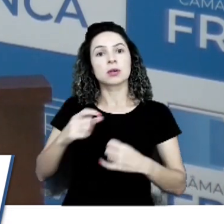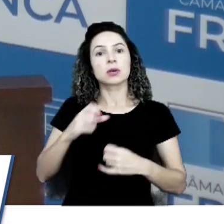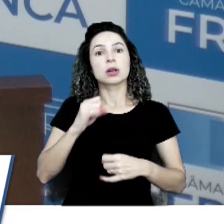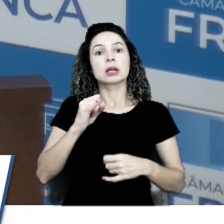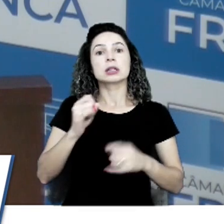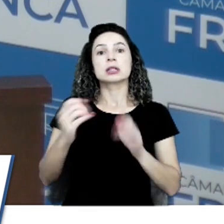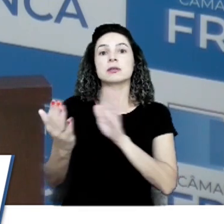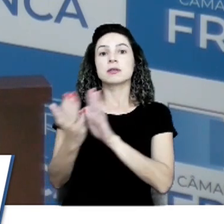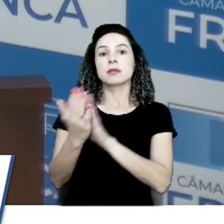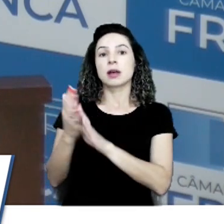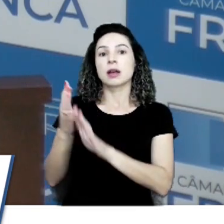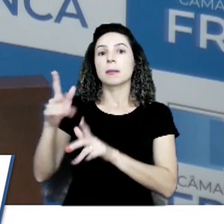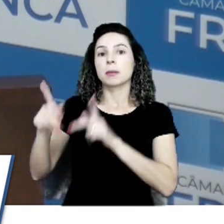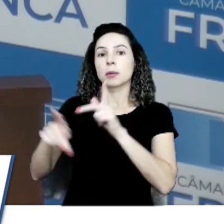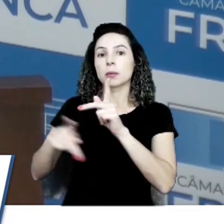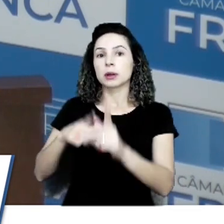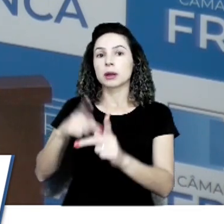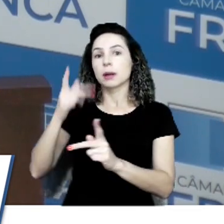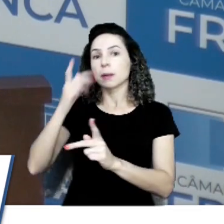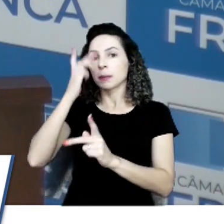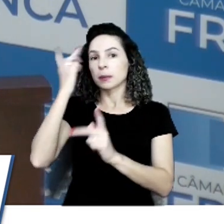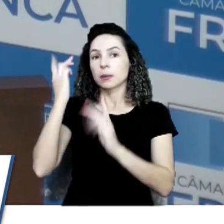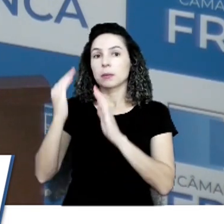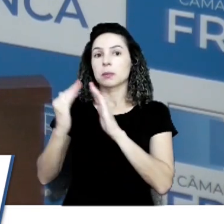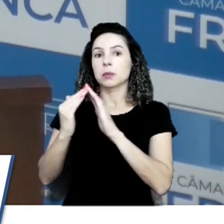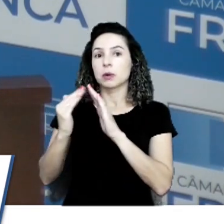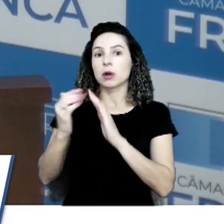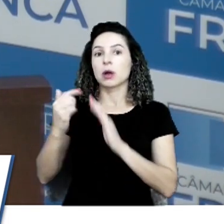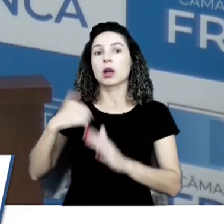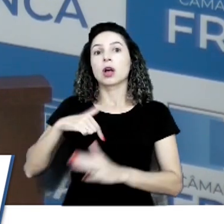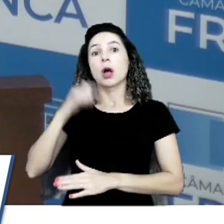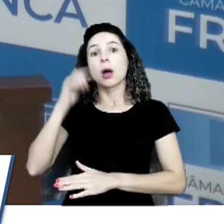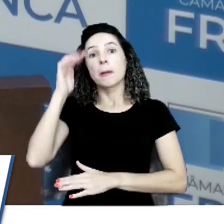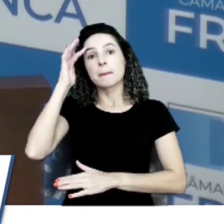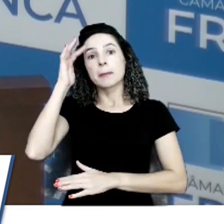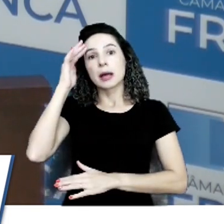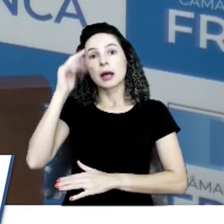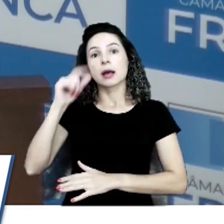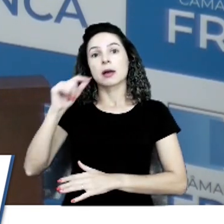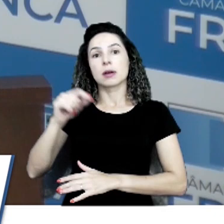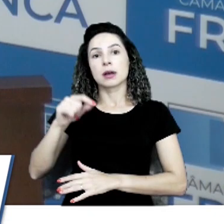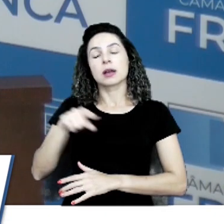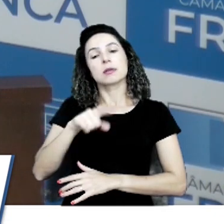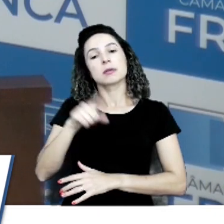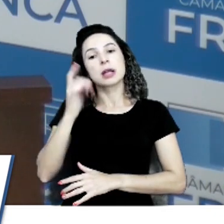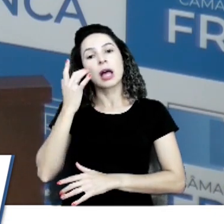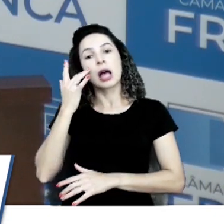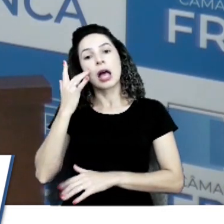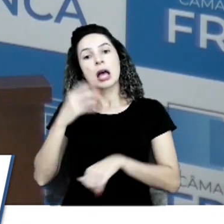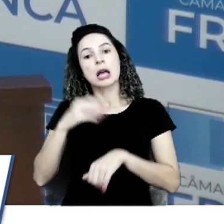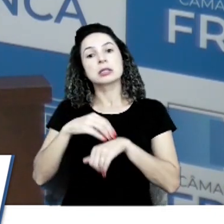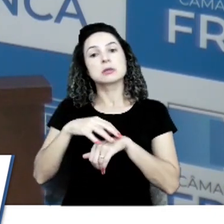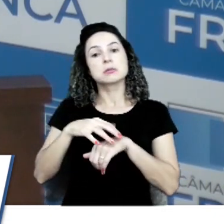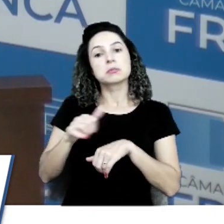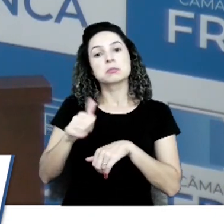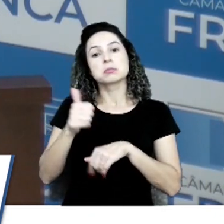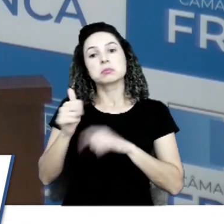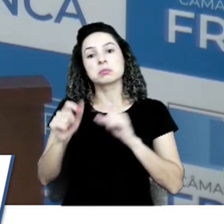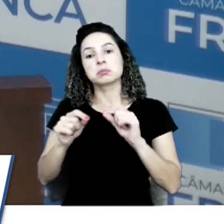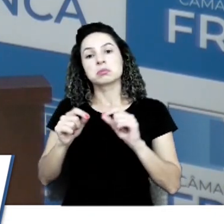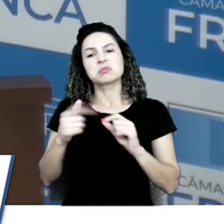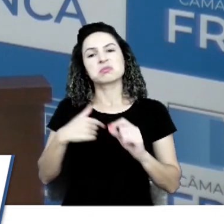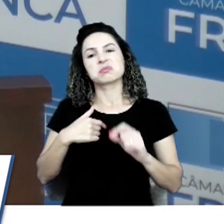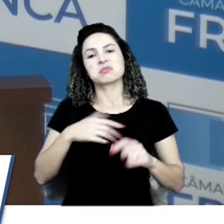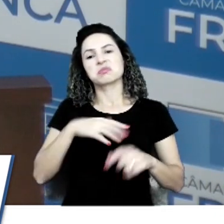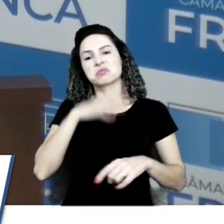nos moradores, gente, nós estamos pensando assim, o que vocês pensam, qual é a melhor solução para chegar? Não simplesmente chegar, vamos tirar